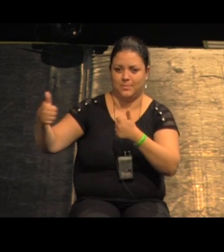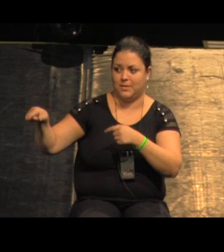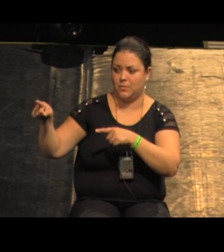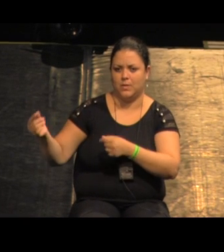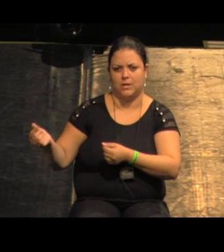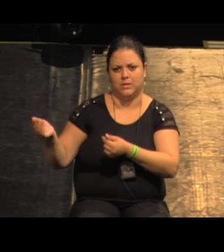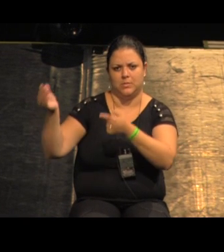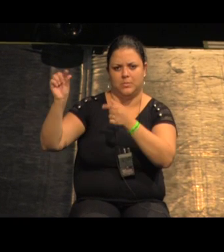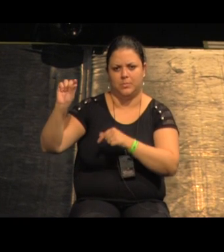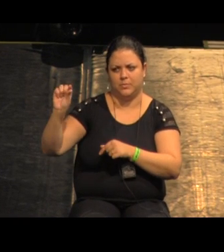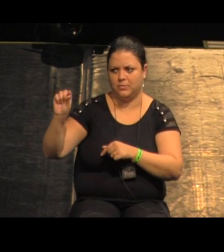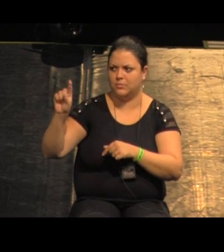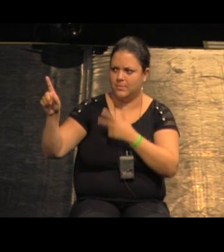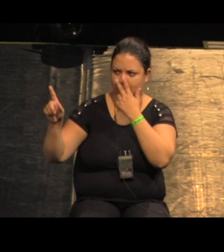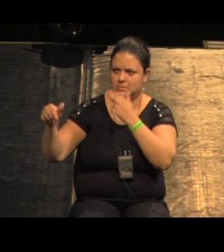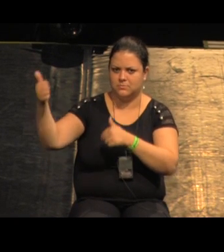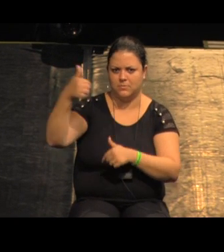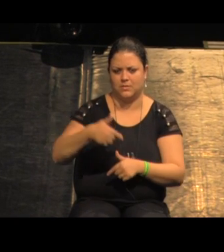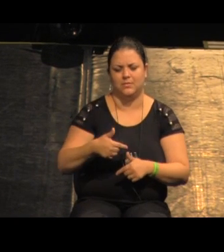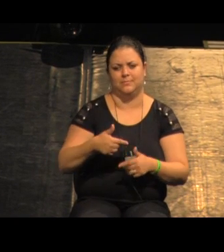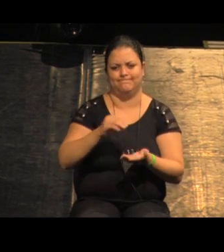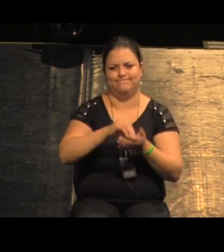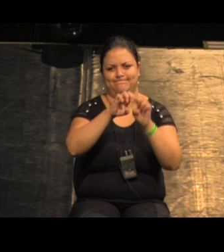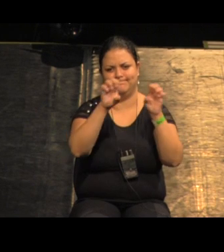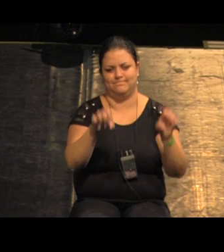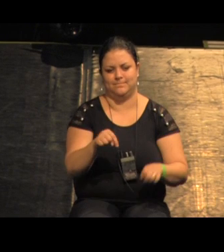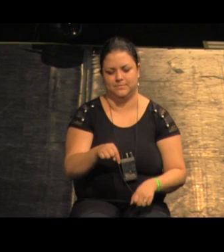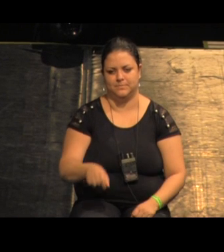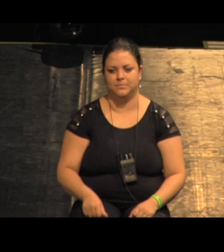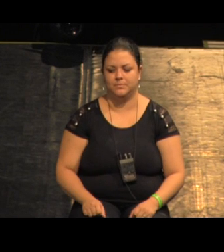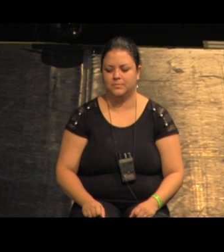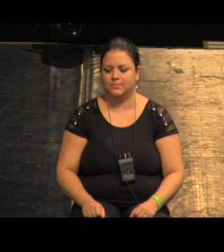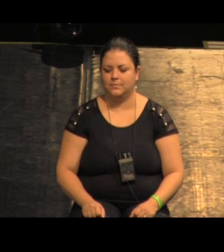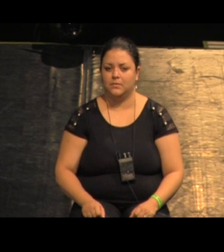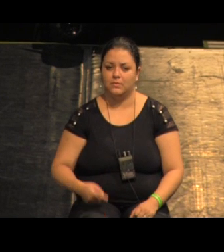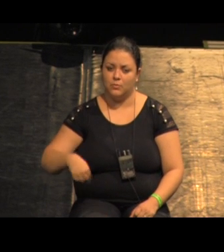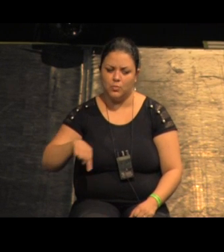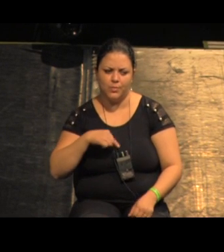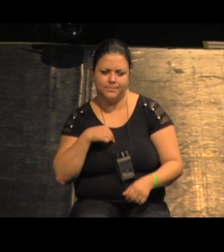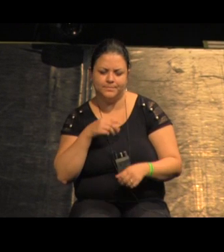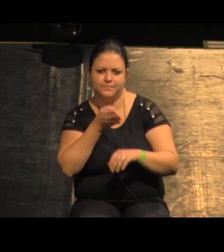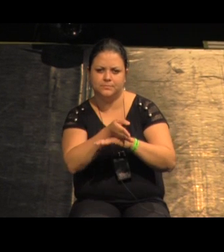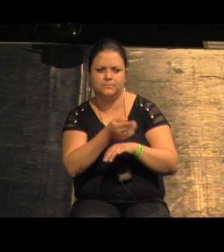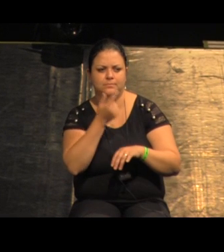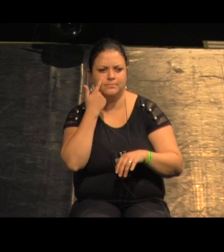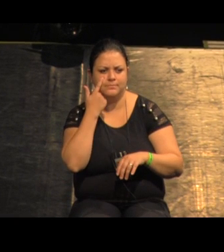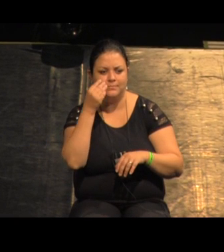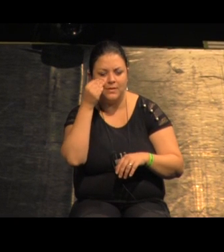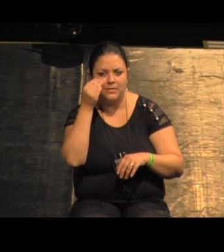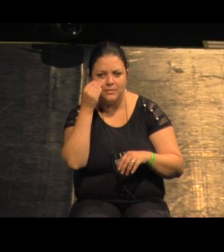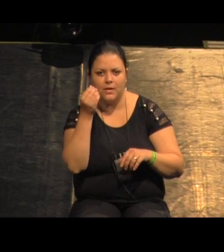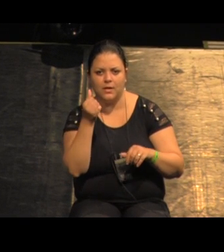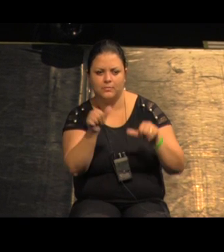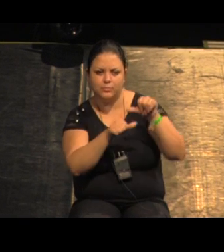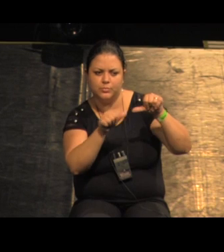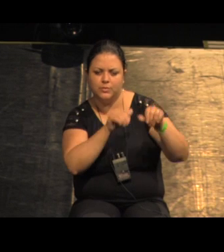excelente porque essa era a grande ferramenta de integração social que existia a gente tinha que intervir aqui sem perder essa qualidade